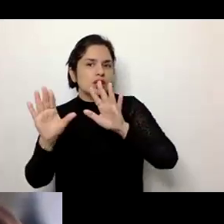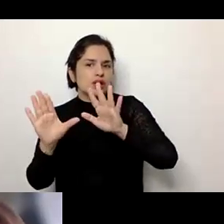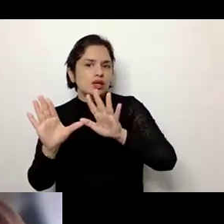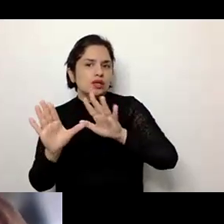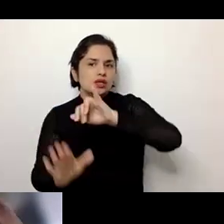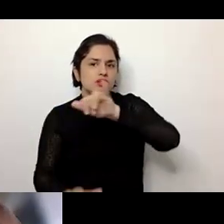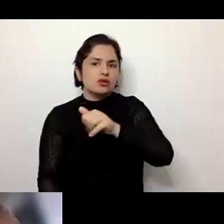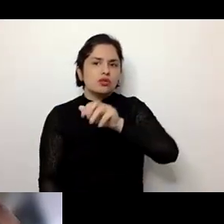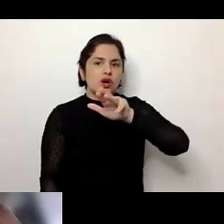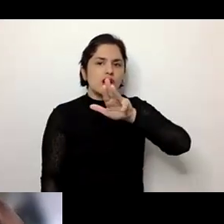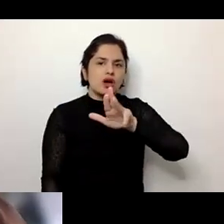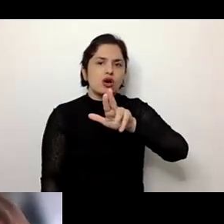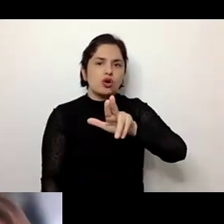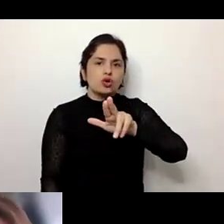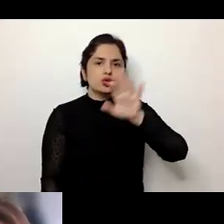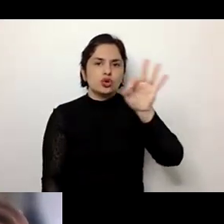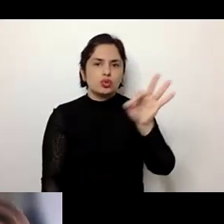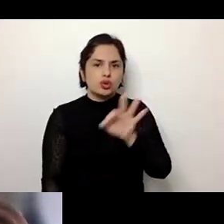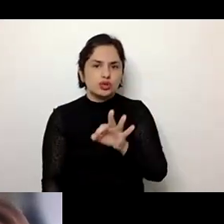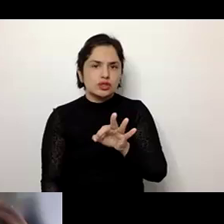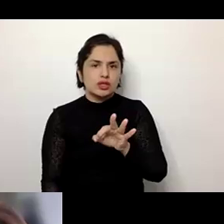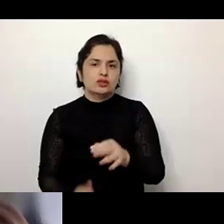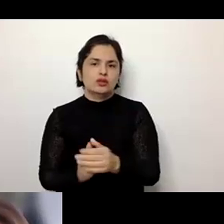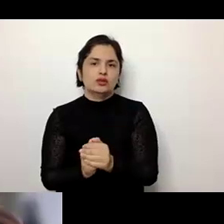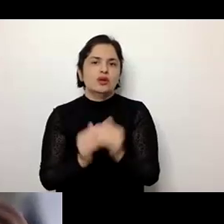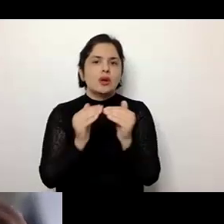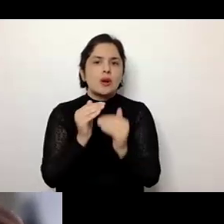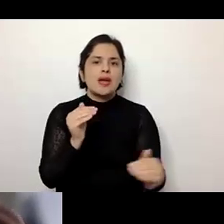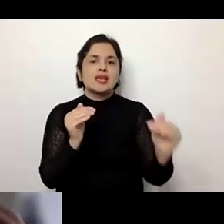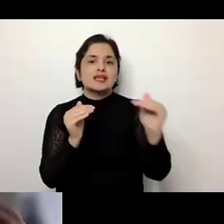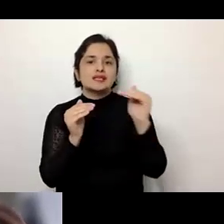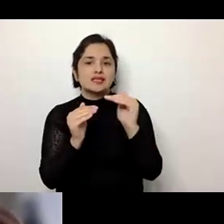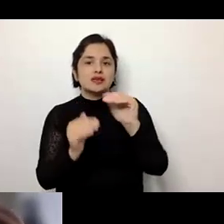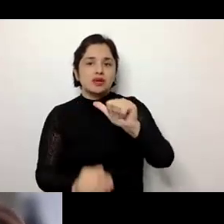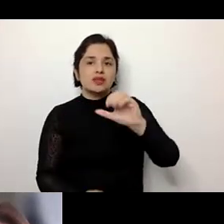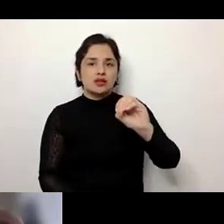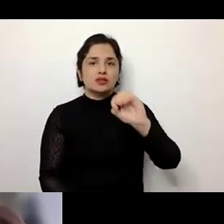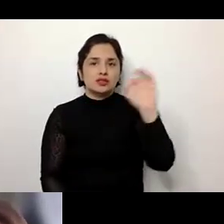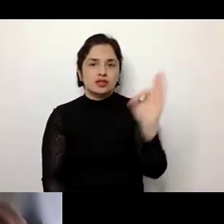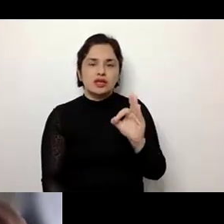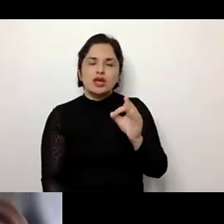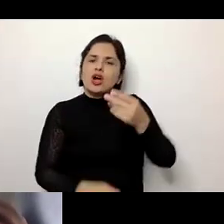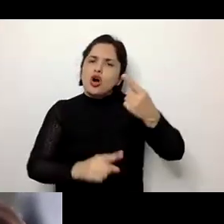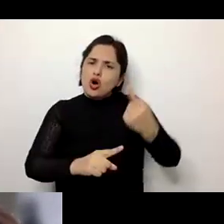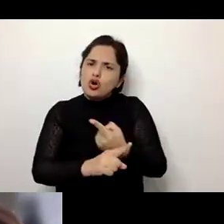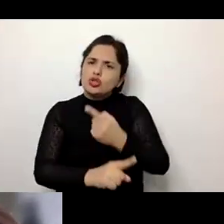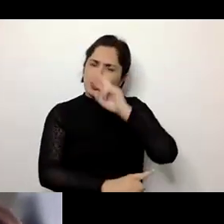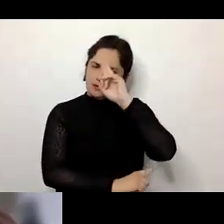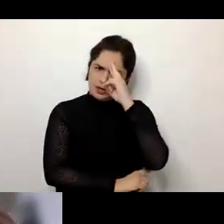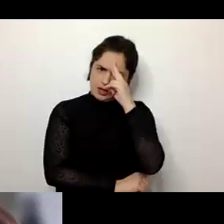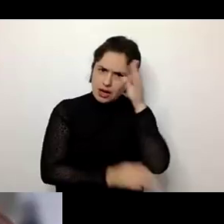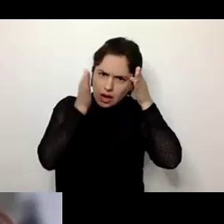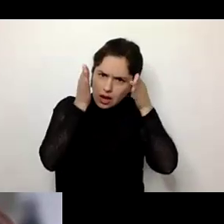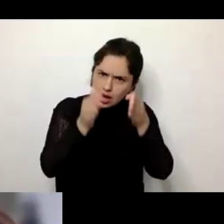% da população acima dos 60 anos e novamente chama atenção para esse marco acima dos 70